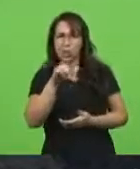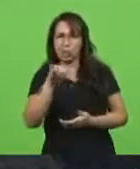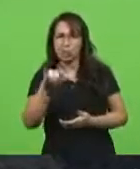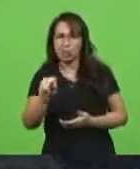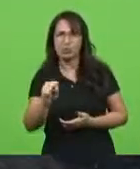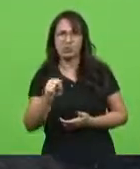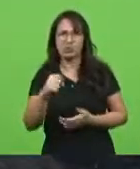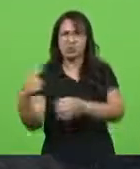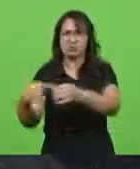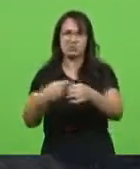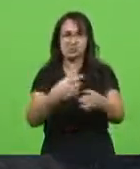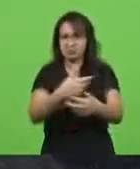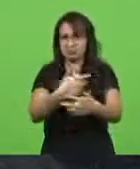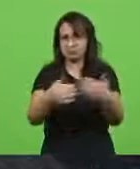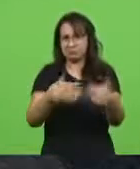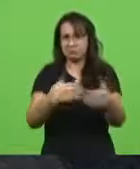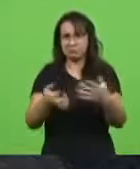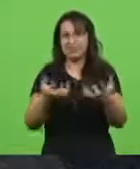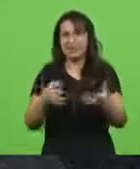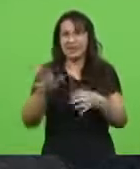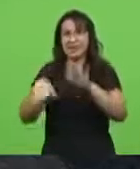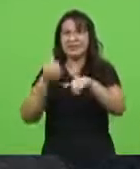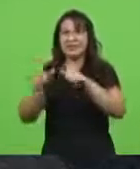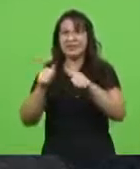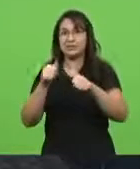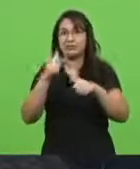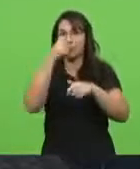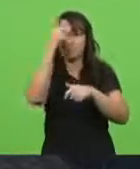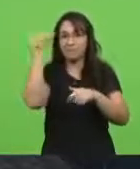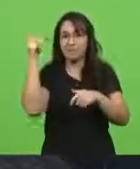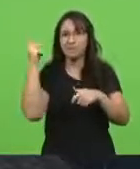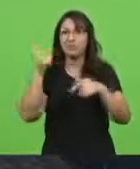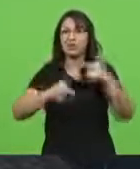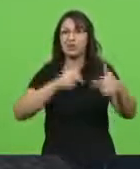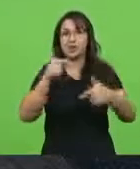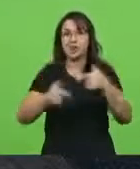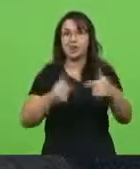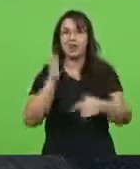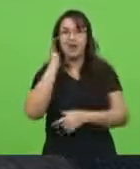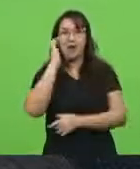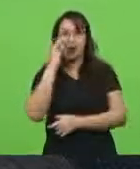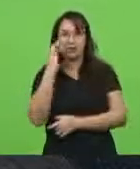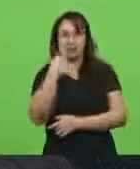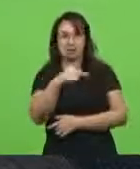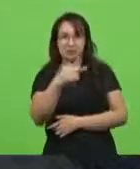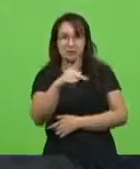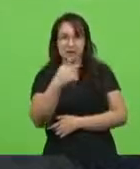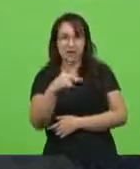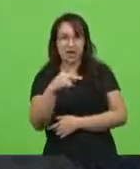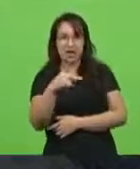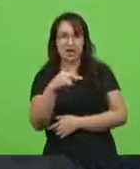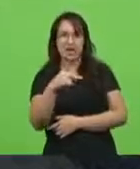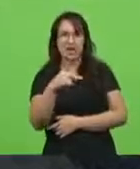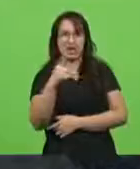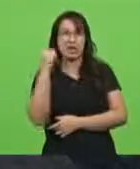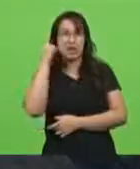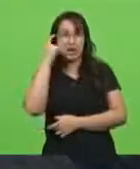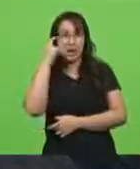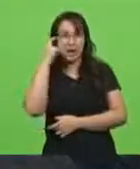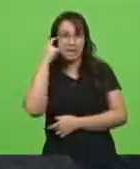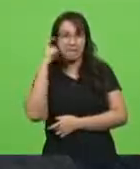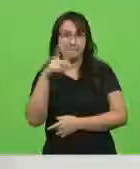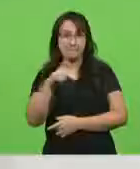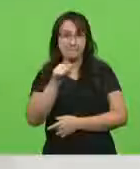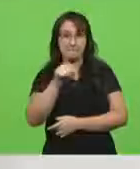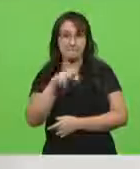quê? Porque eles queriam ir empregado. Agora eu acho que no mundo do Moisés e do Paoleli, eles estão